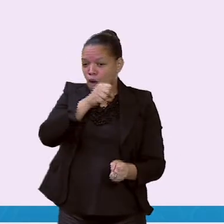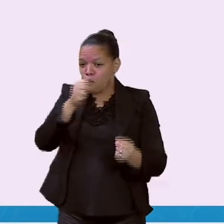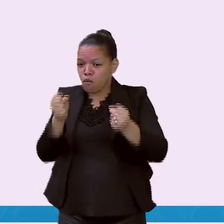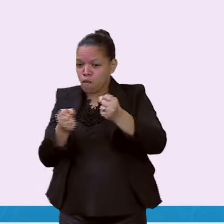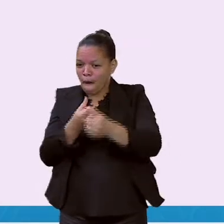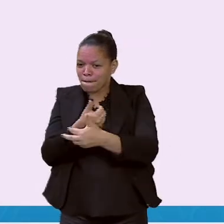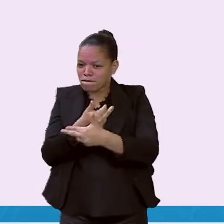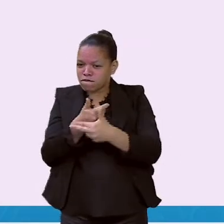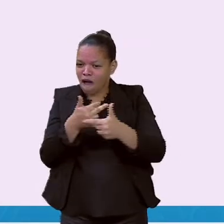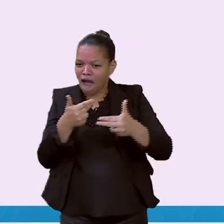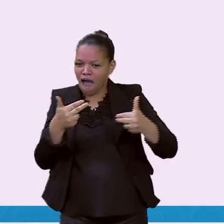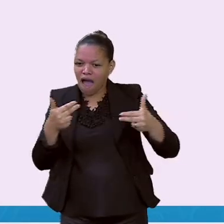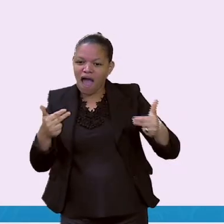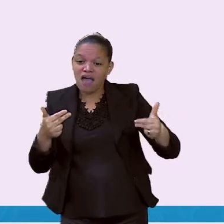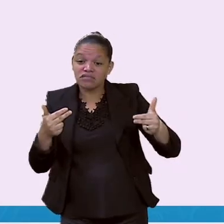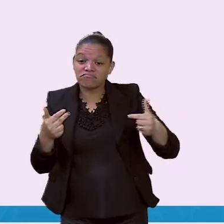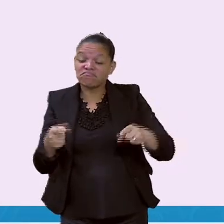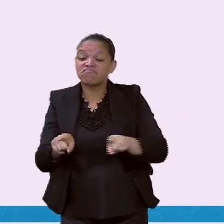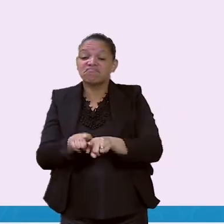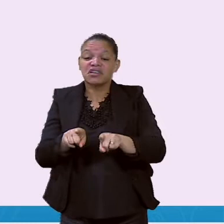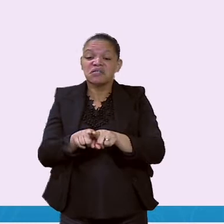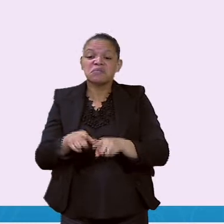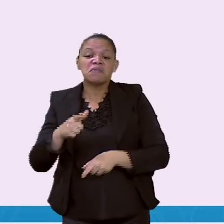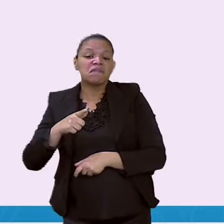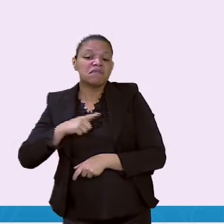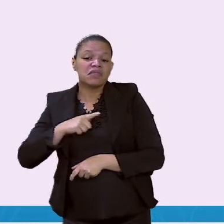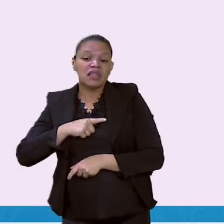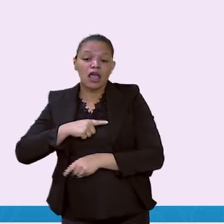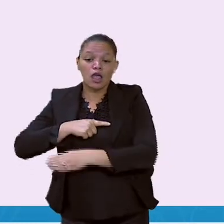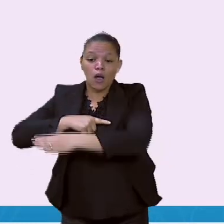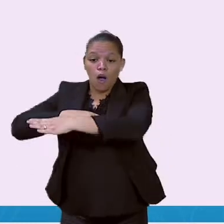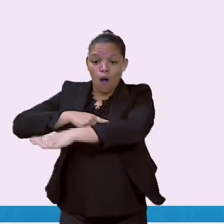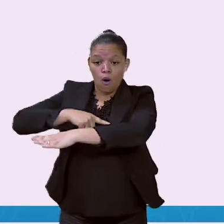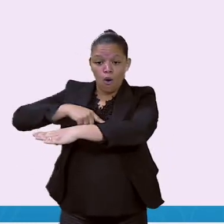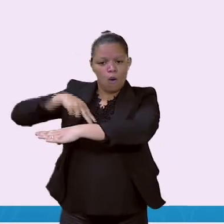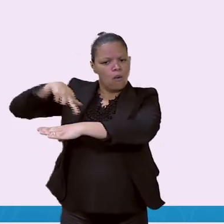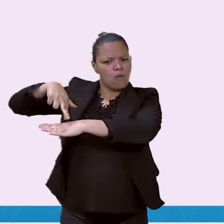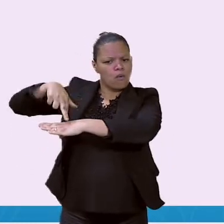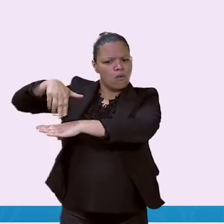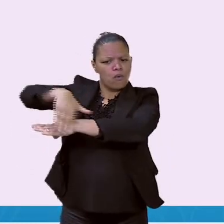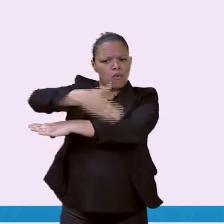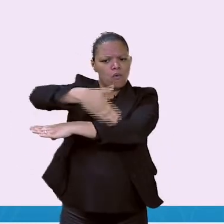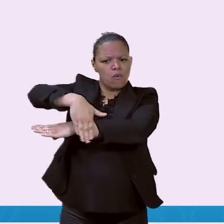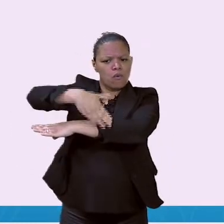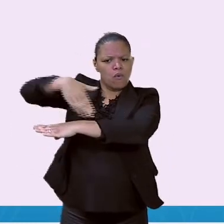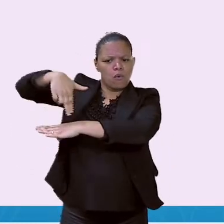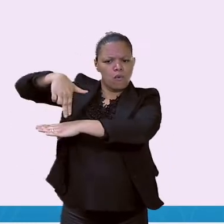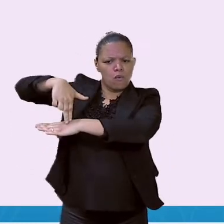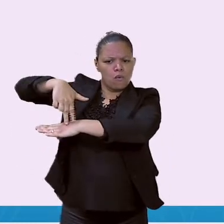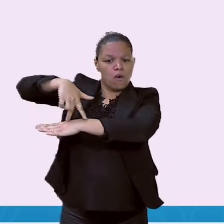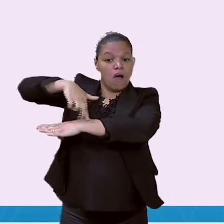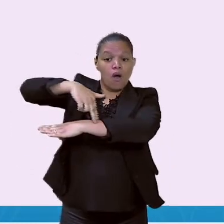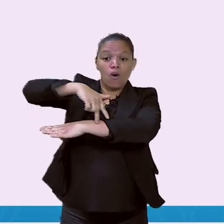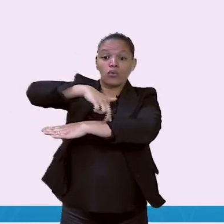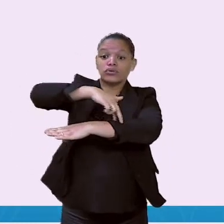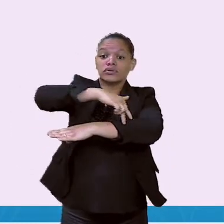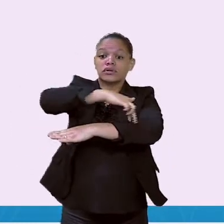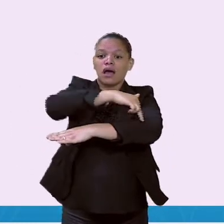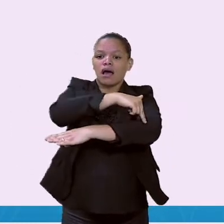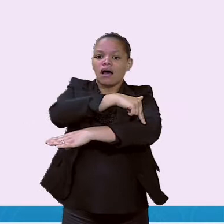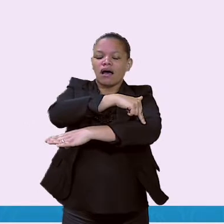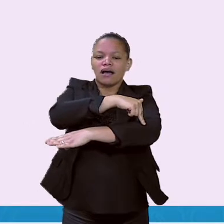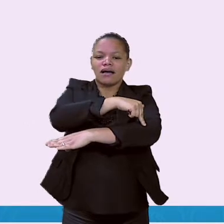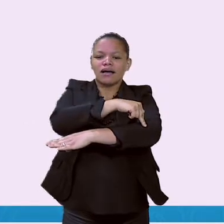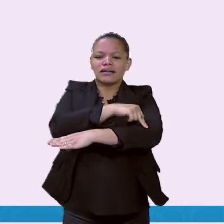calçadas, que são os espaços utilizados para as pessoas andarem. Logo após as calçadas,